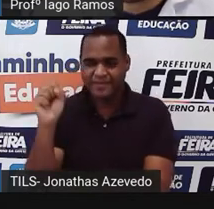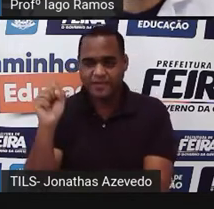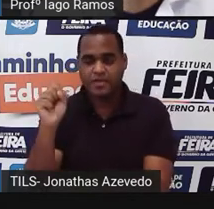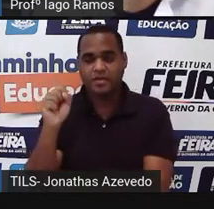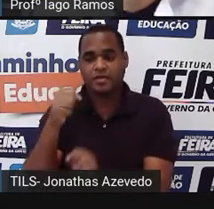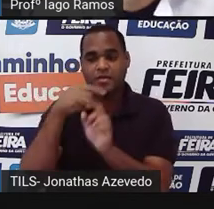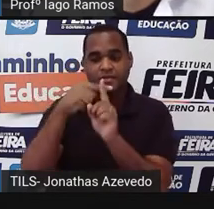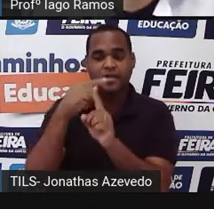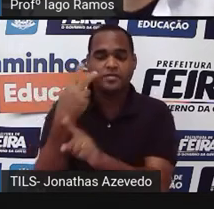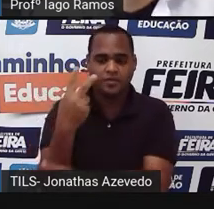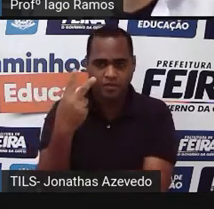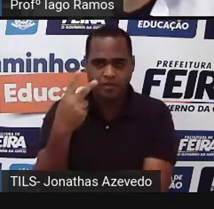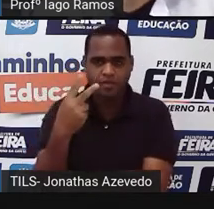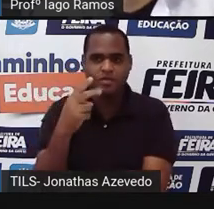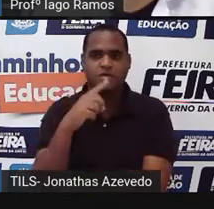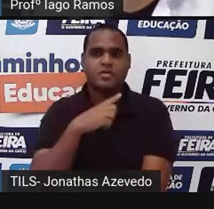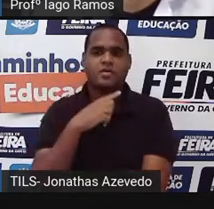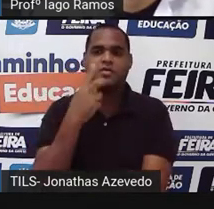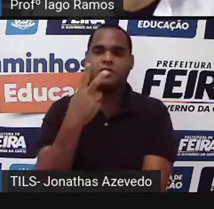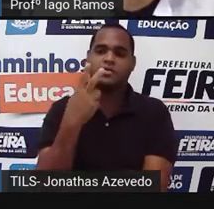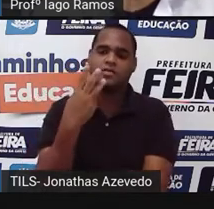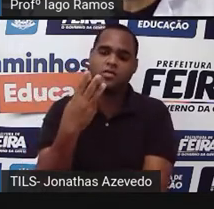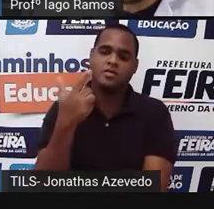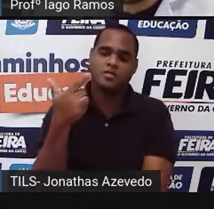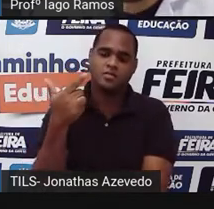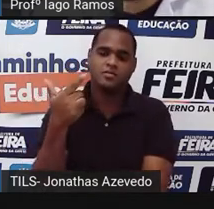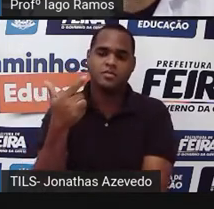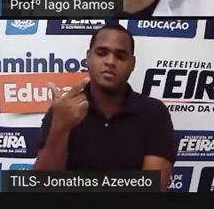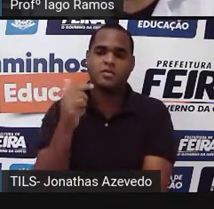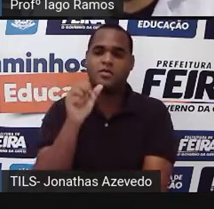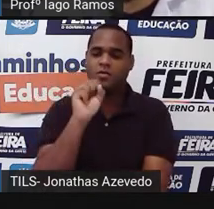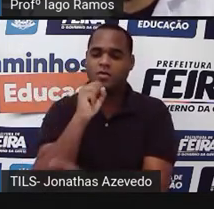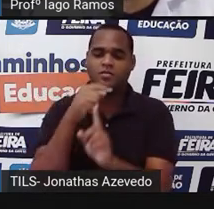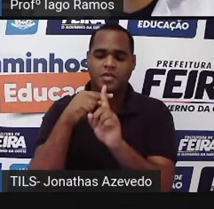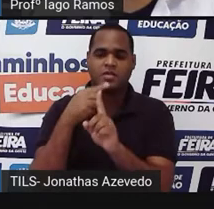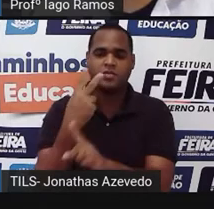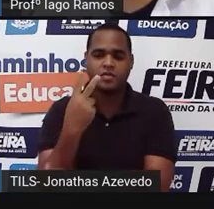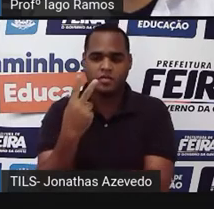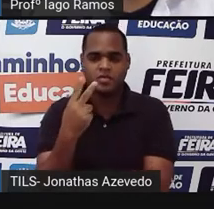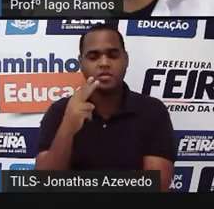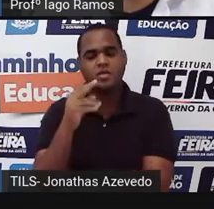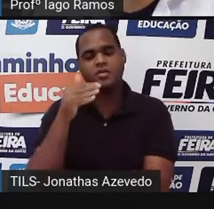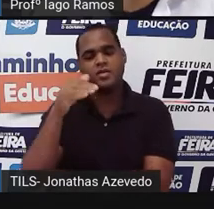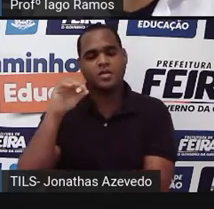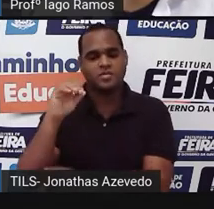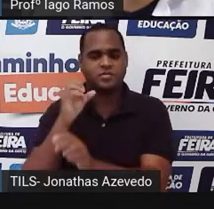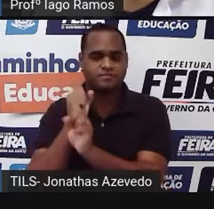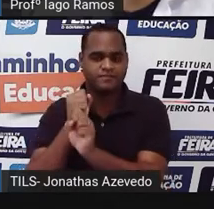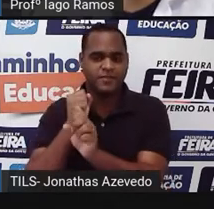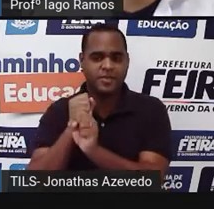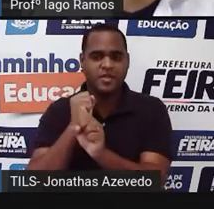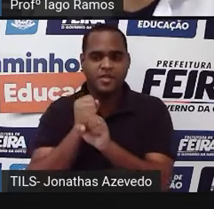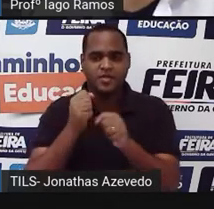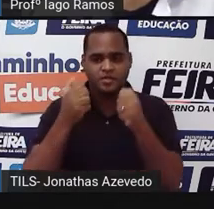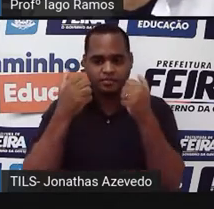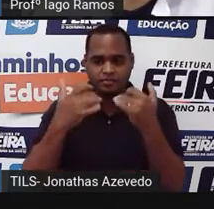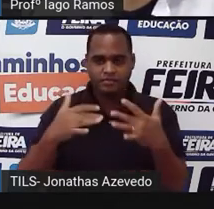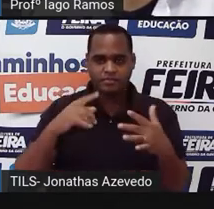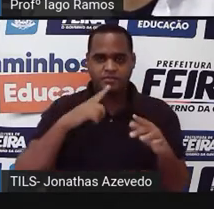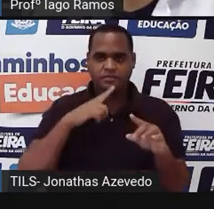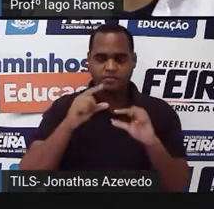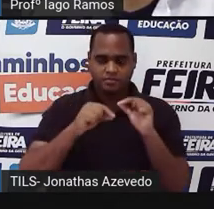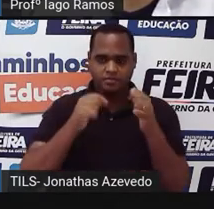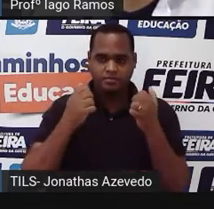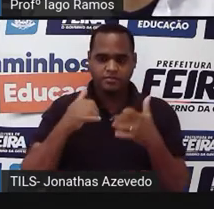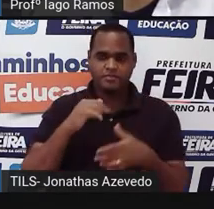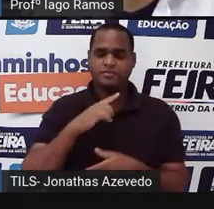o 2 do 232. E 8 mais 2 dá 10. Aí esse 10 eu